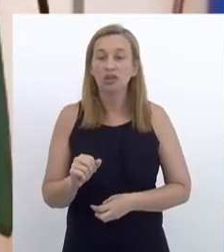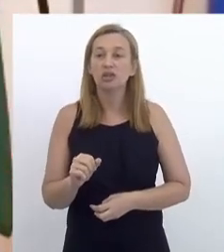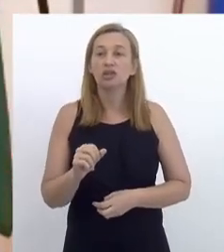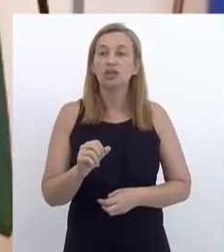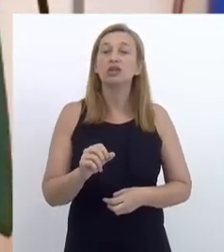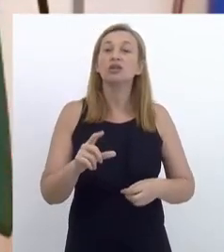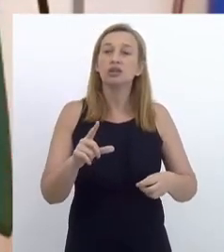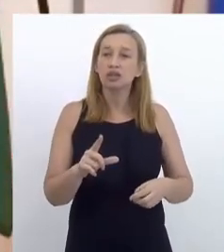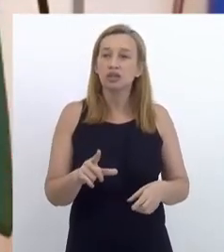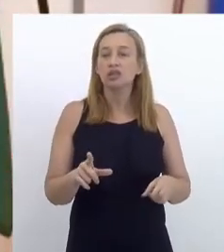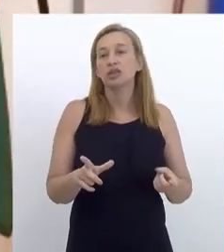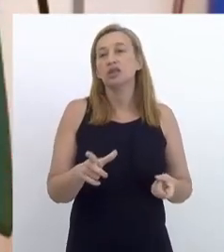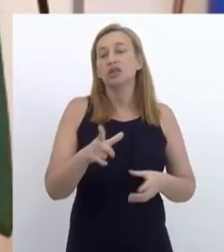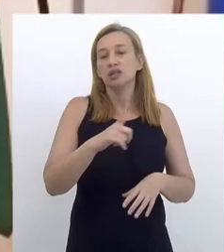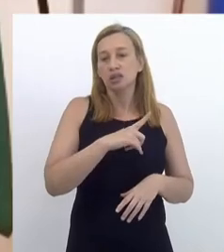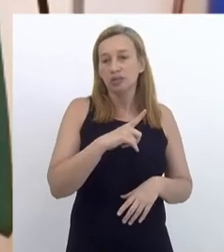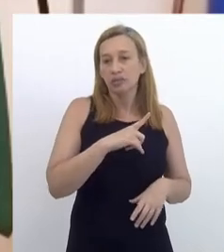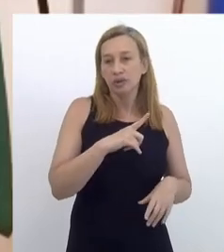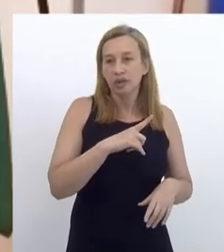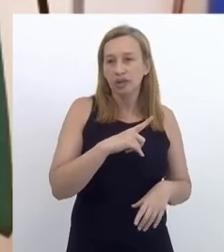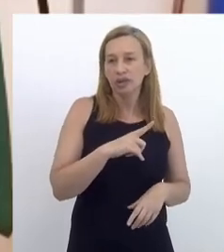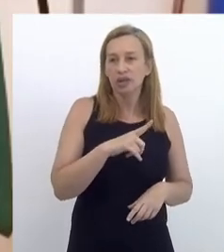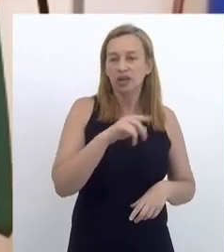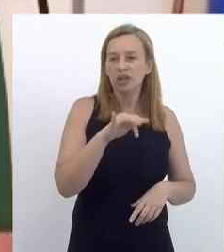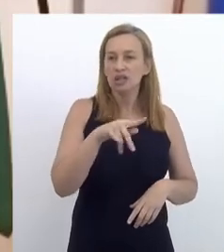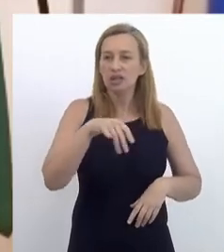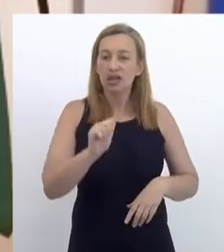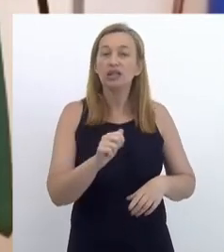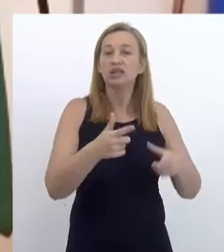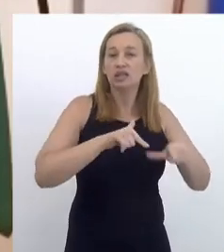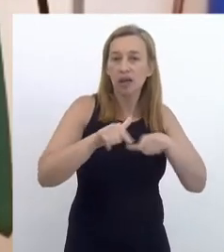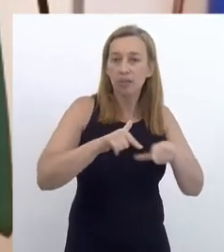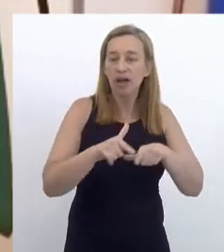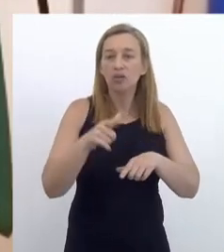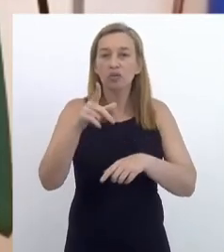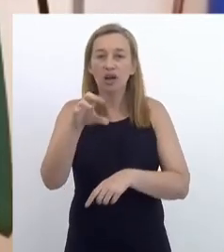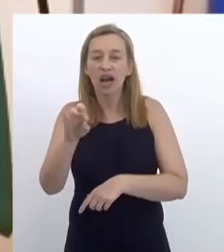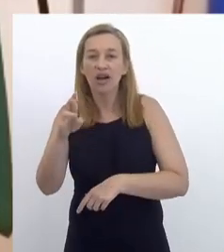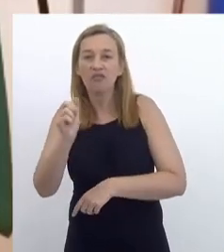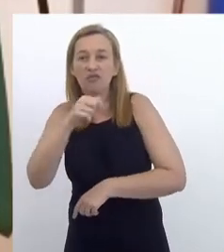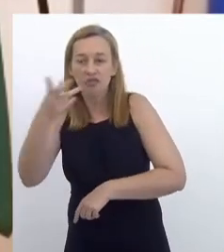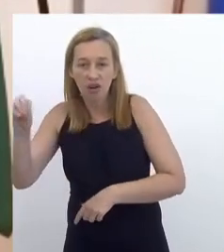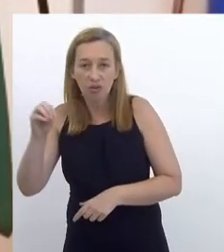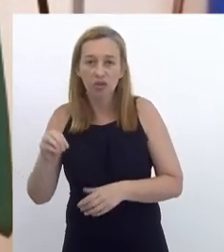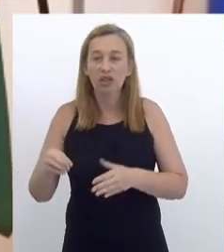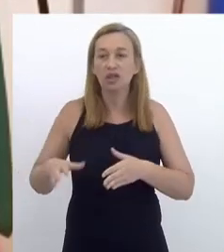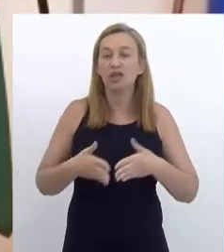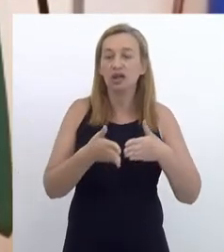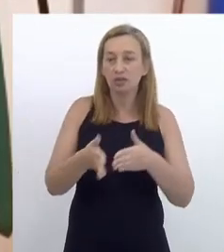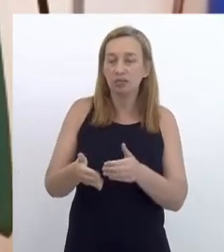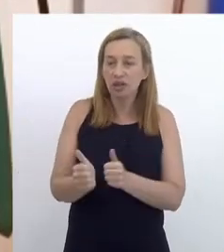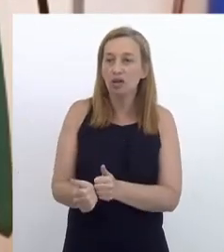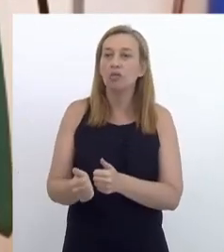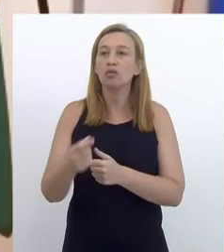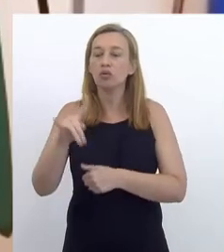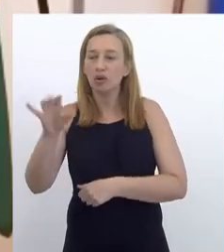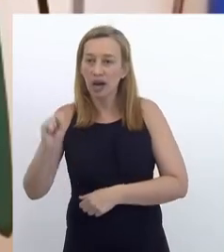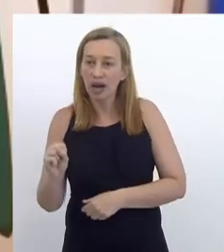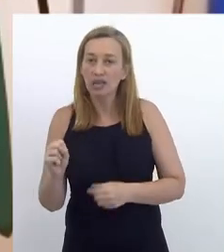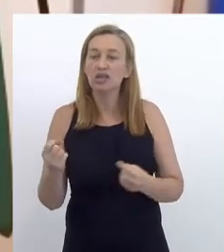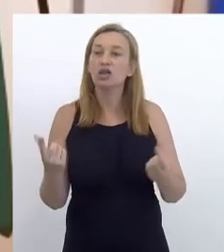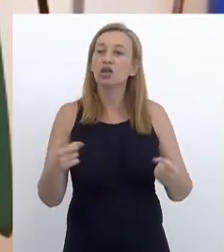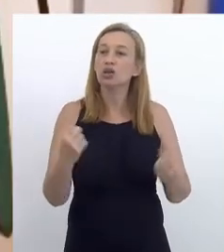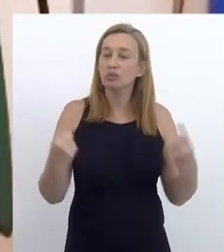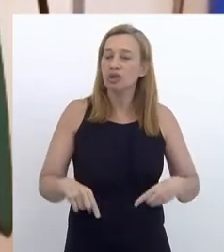Cozígua, e a Térnio, que é a Antiga CSA, que trabalham muito com carvão e, caminhando para o gás, desde que preço competitivo,